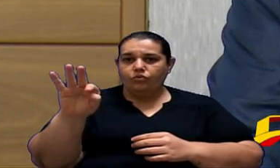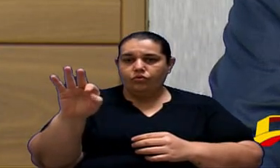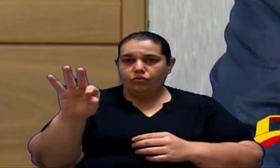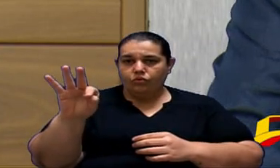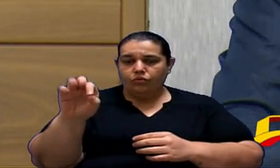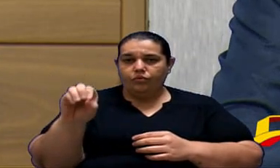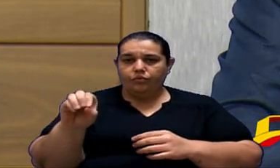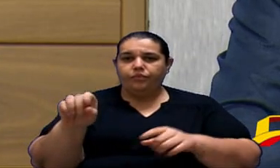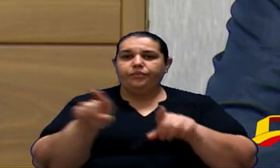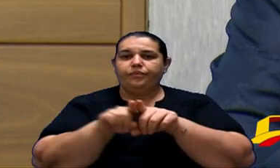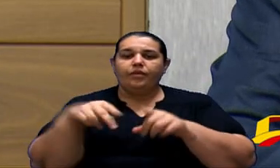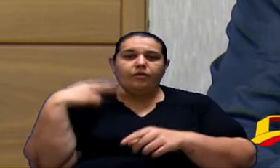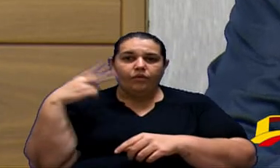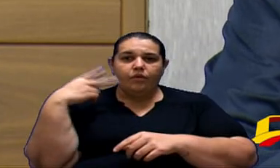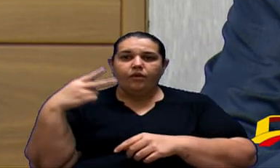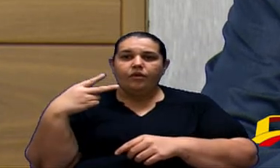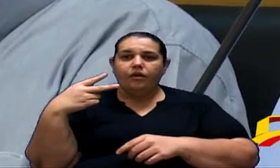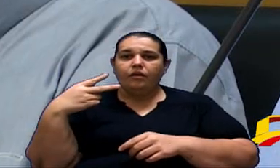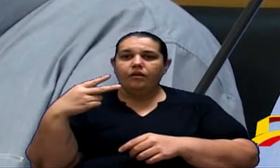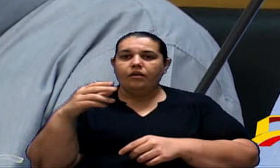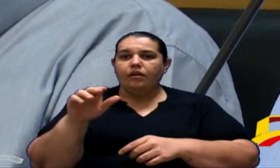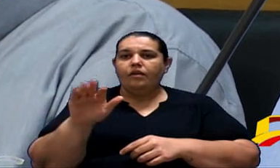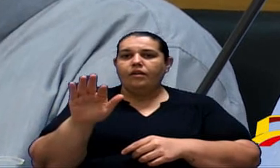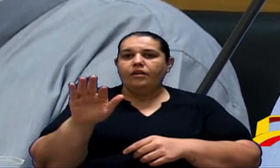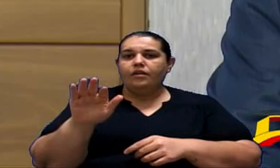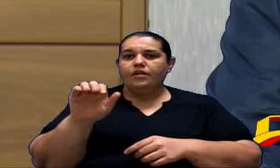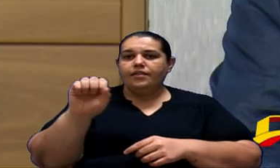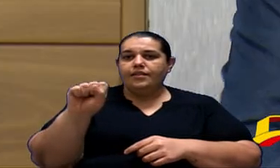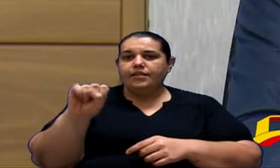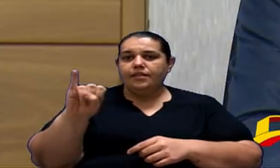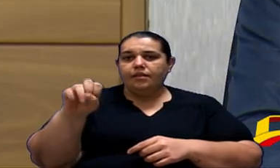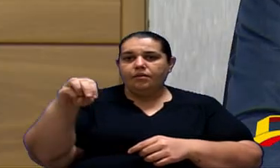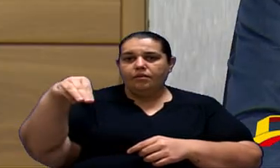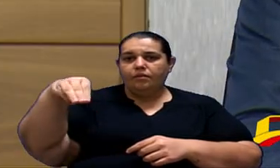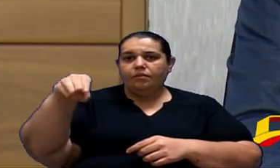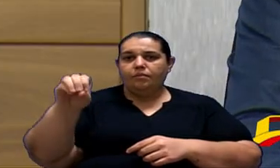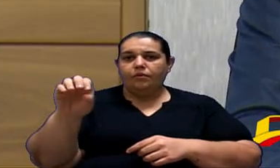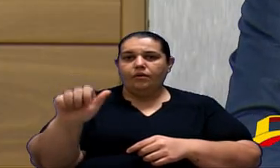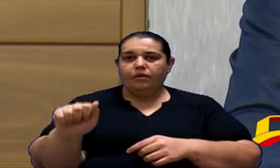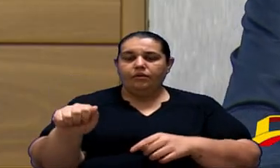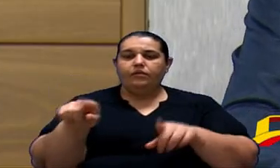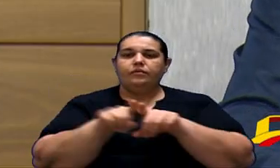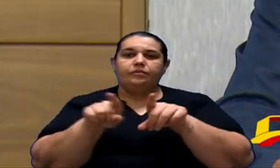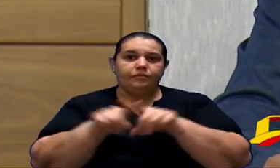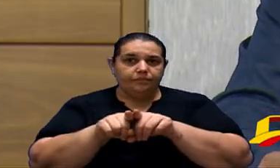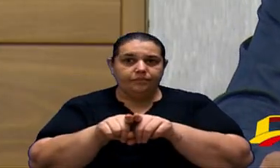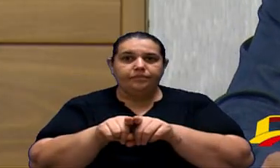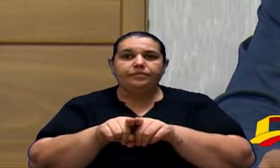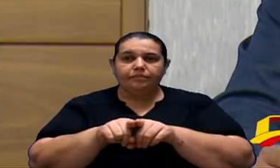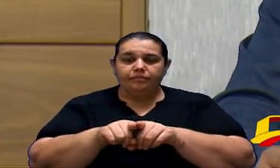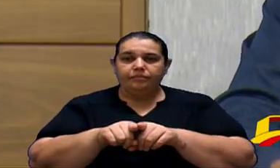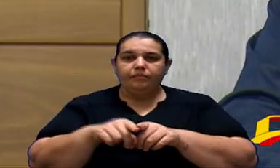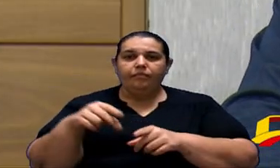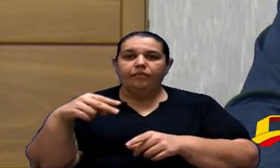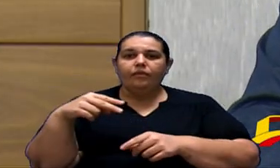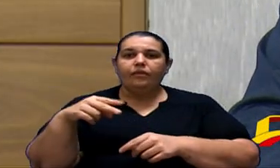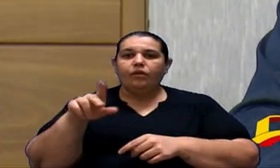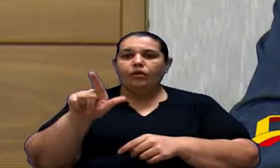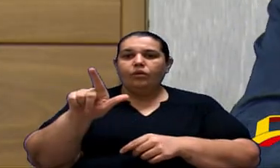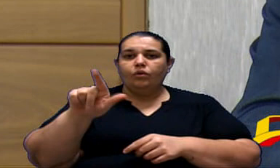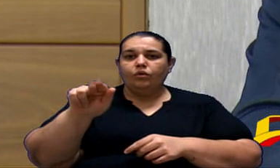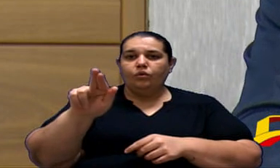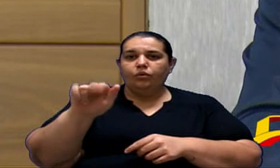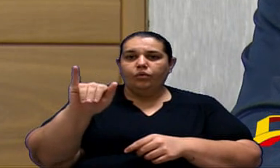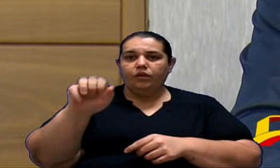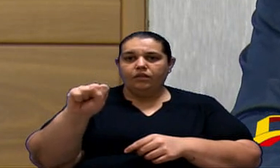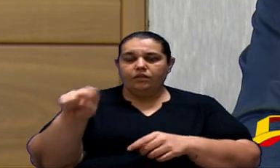Vereador, meu colega também de casa Fábio Simoa Obrigado Também ao Luiz Arantes Muito